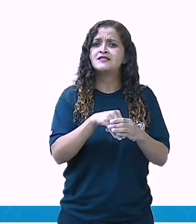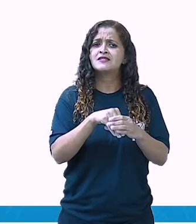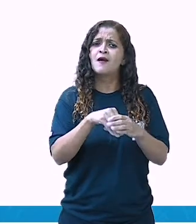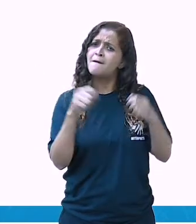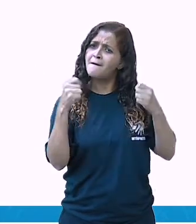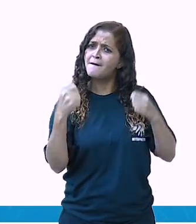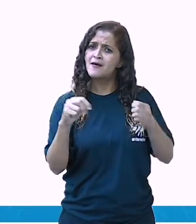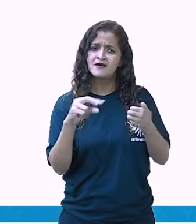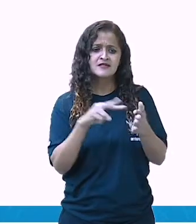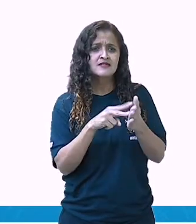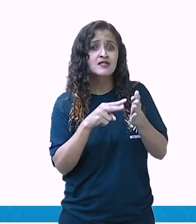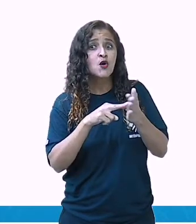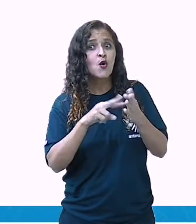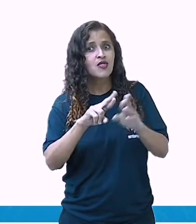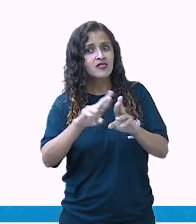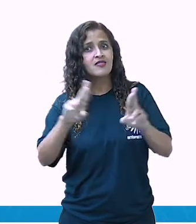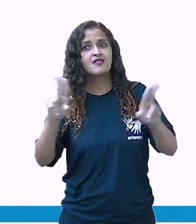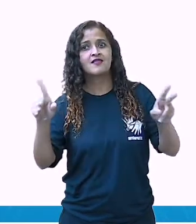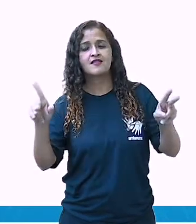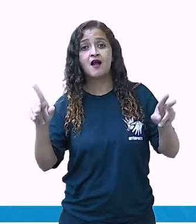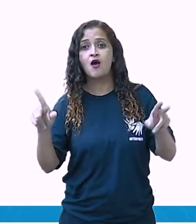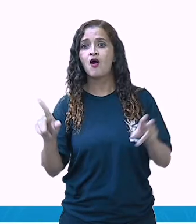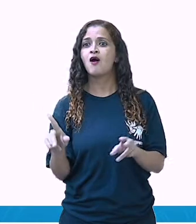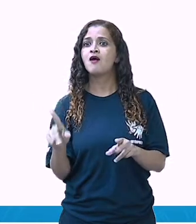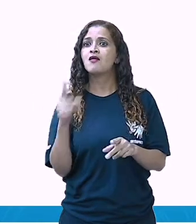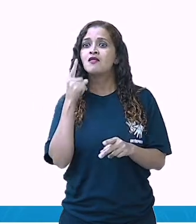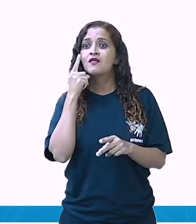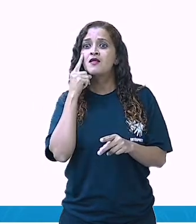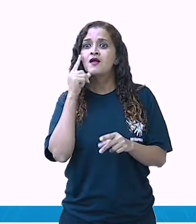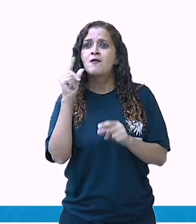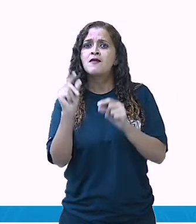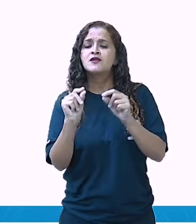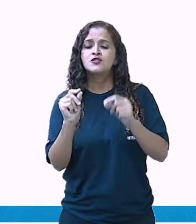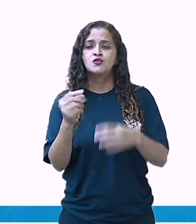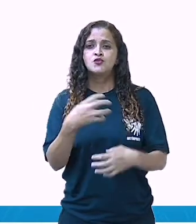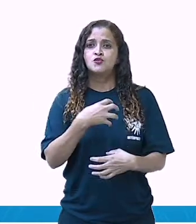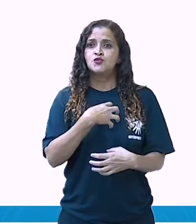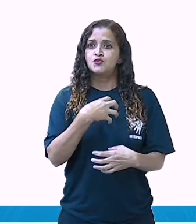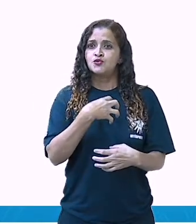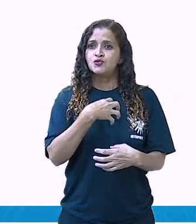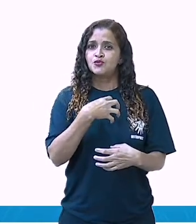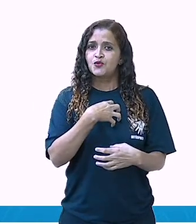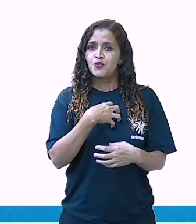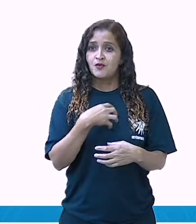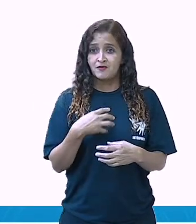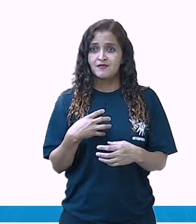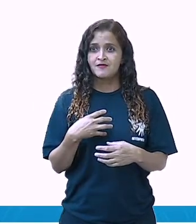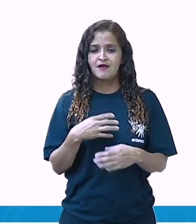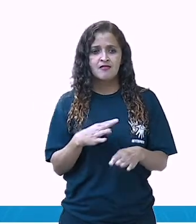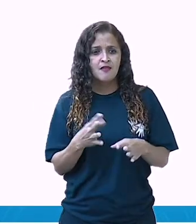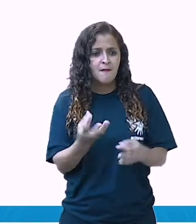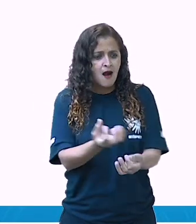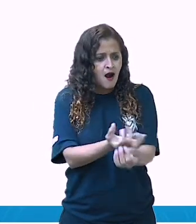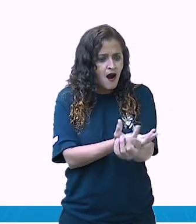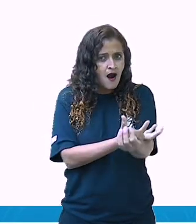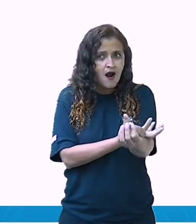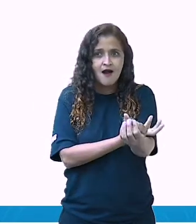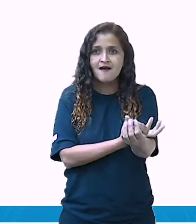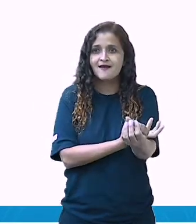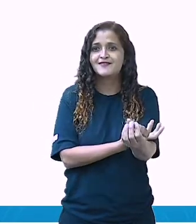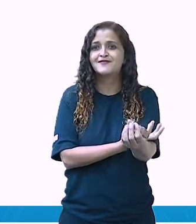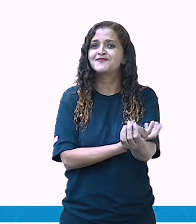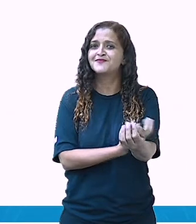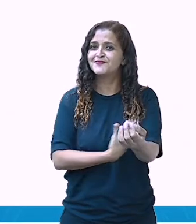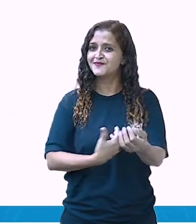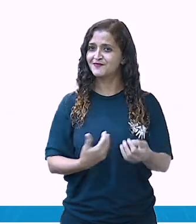Ou seja, tem o poder de despertar o sentimento, de provocar emoções, enfim,